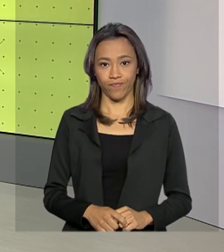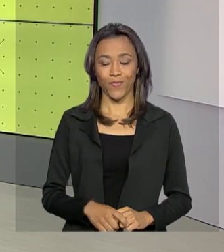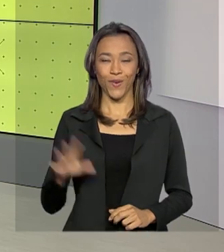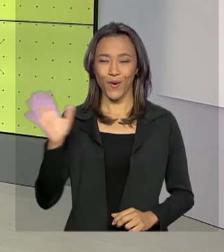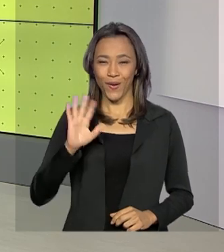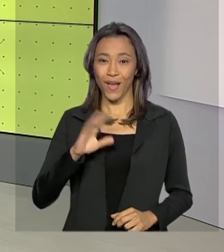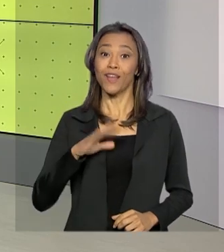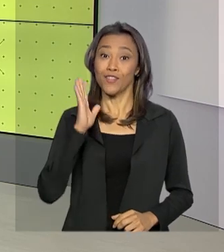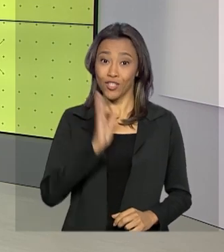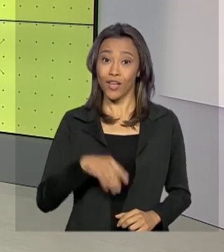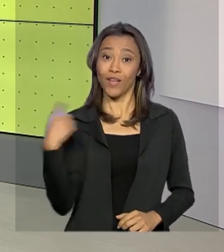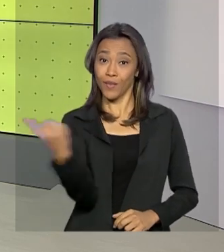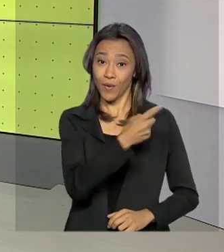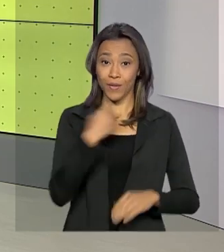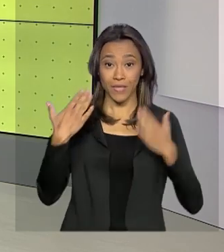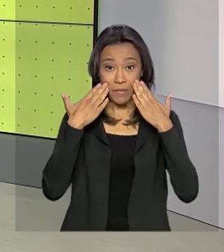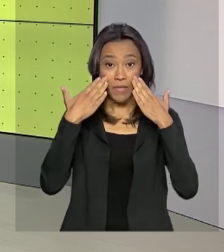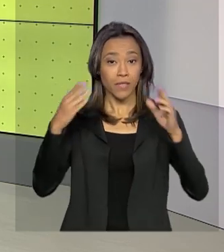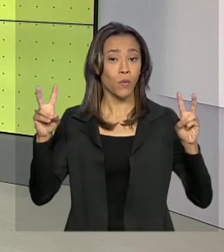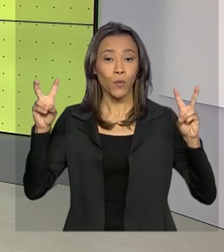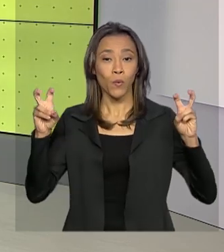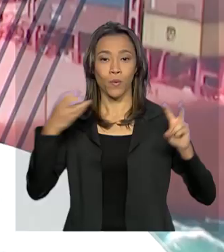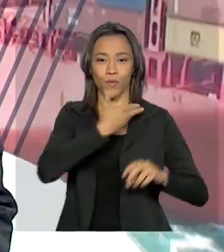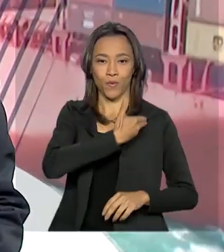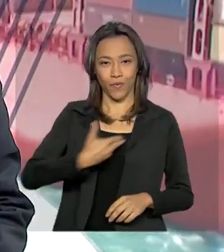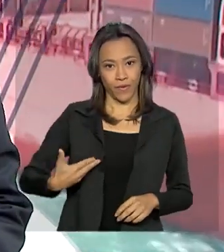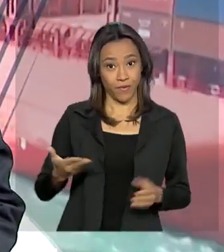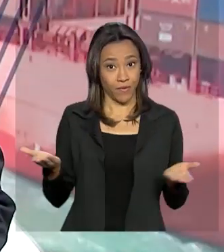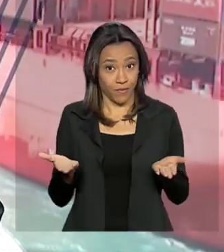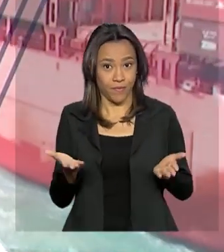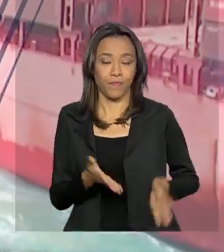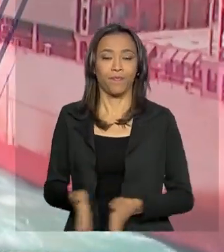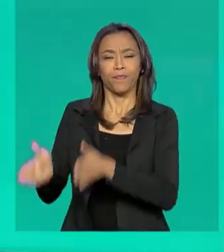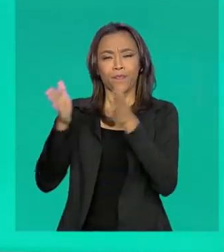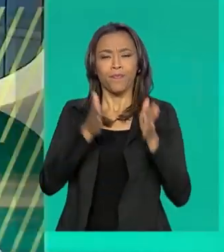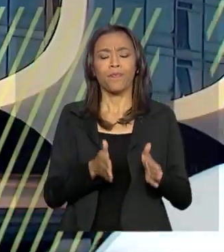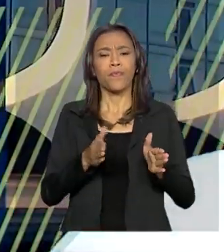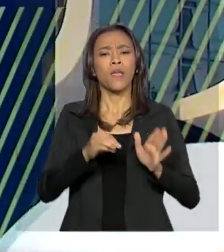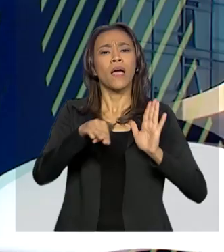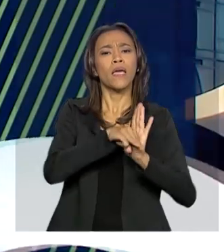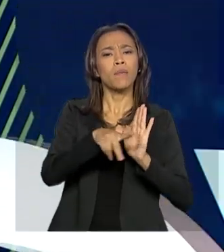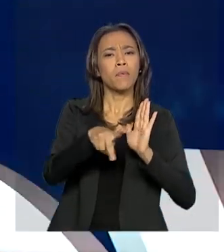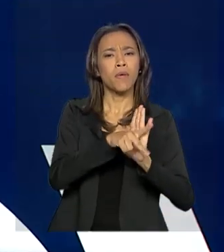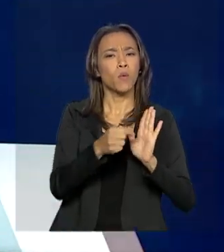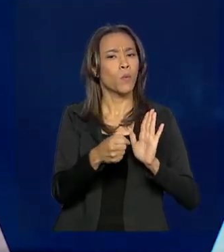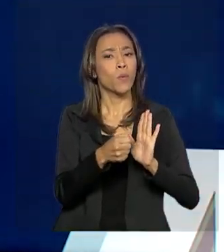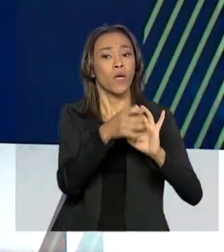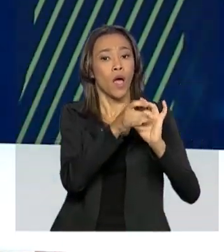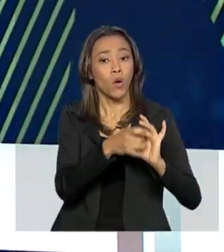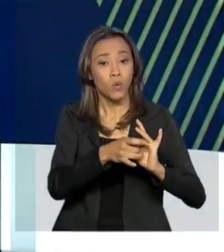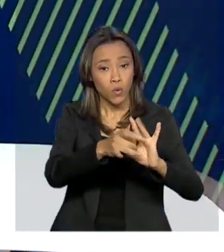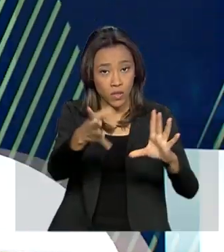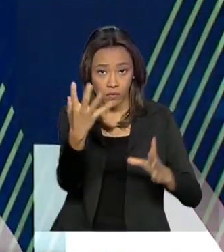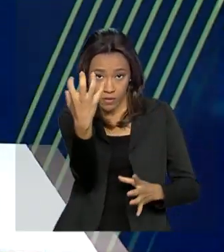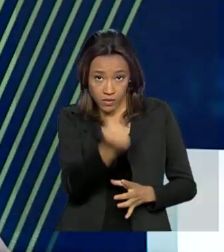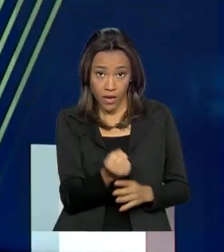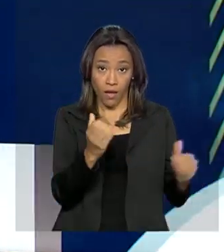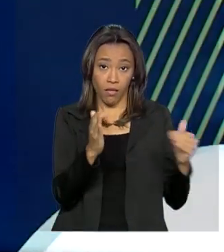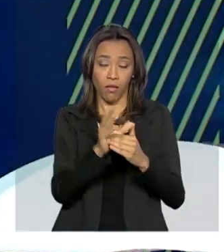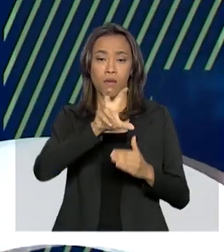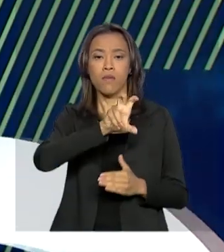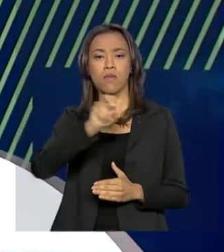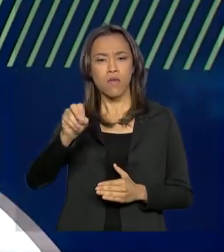Olá, já estamos no ar com o Governo Agora. A medida provisória que autorizava o saque de até R$ 500 do